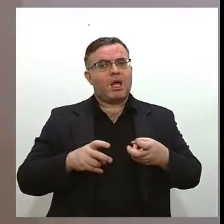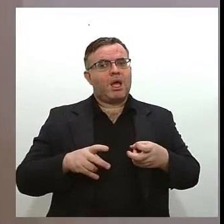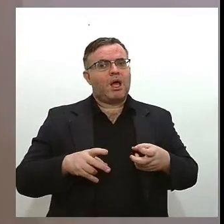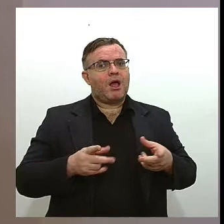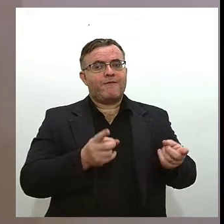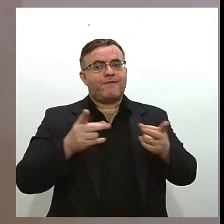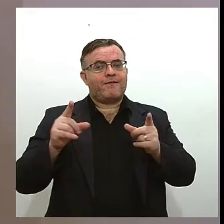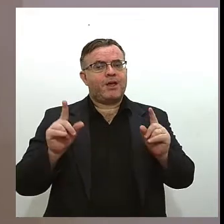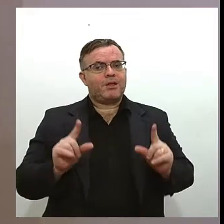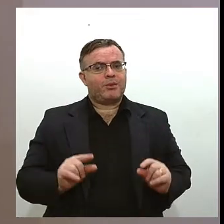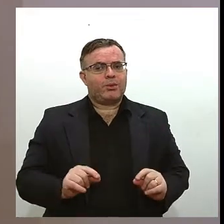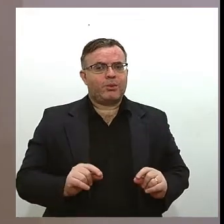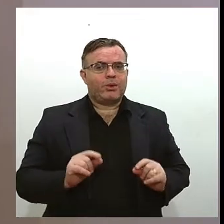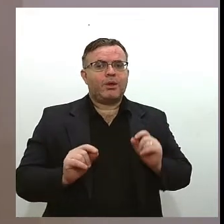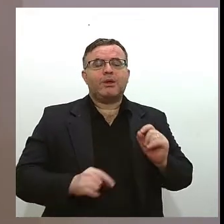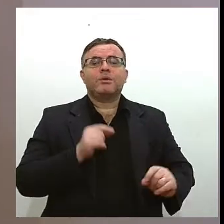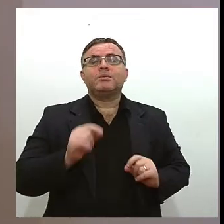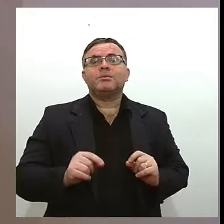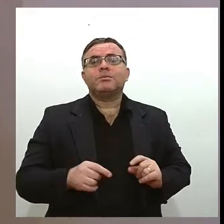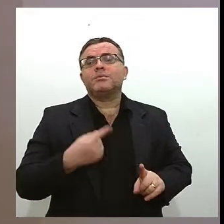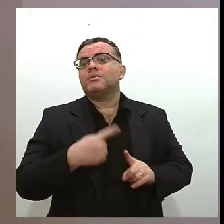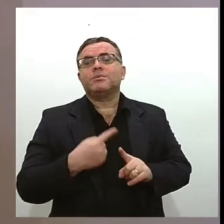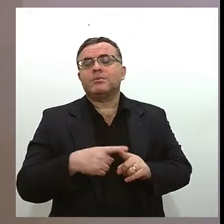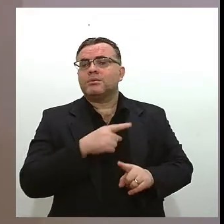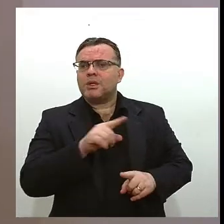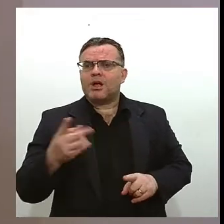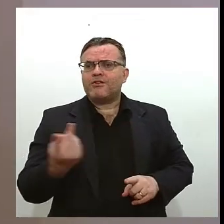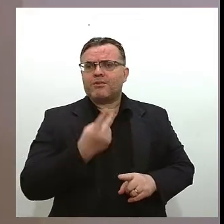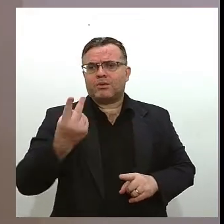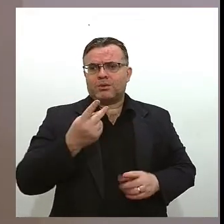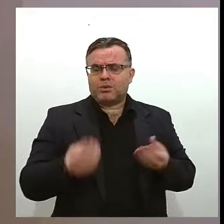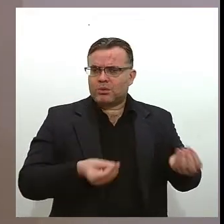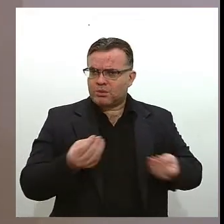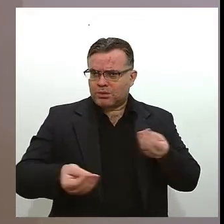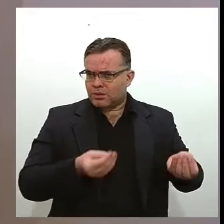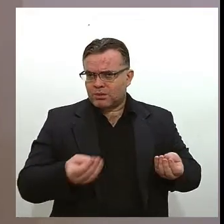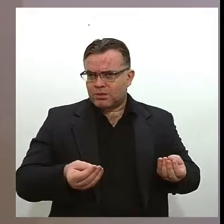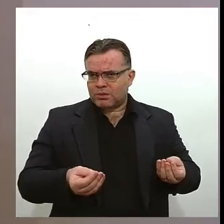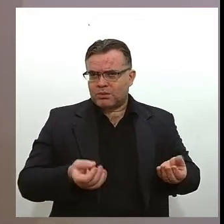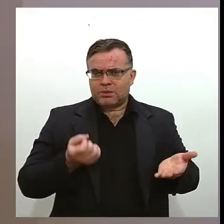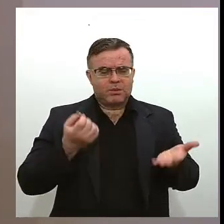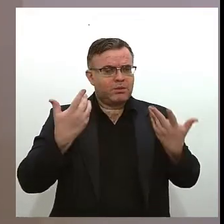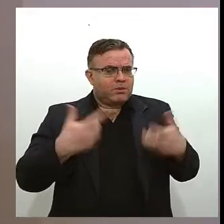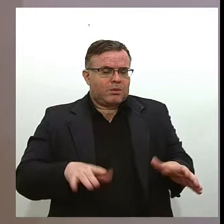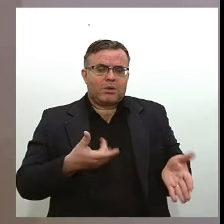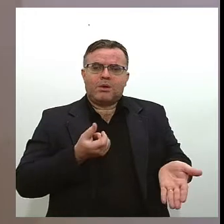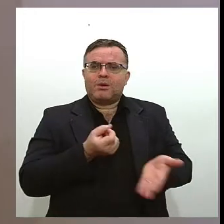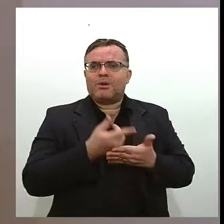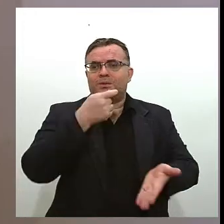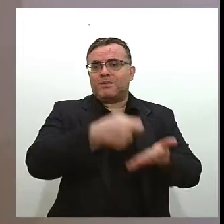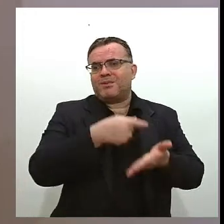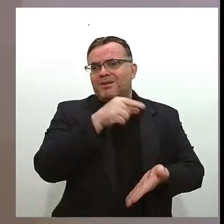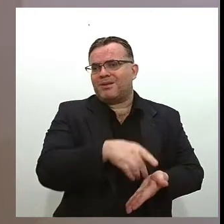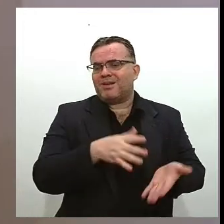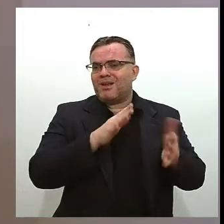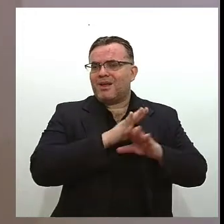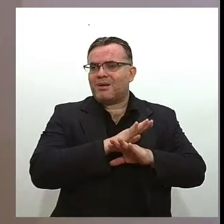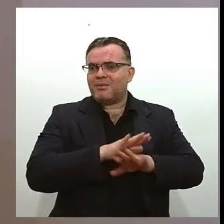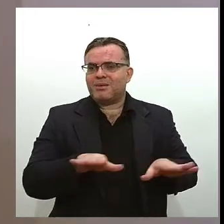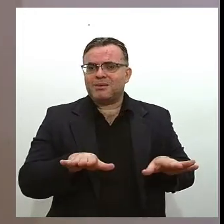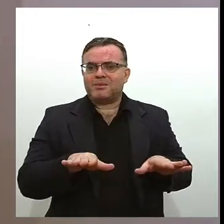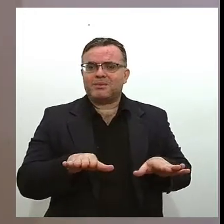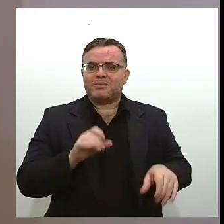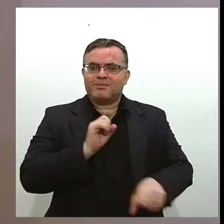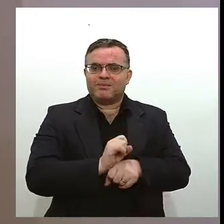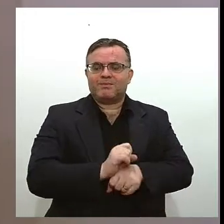porque o consumidor tendo uma desvalorização do seu poder de compra ele já deixa de abastecer ele